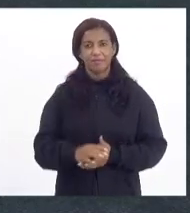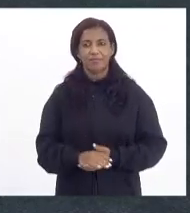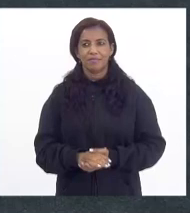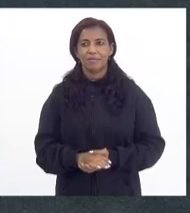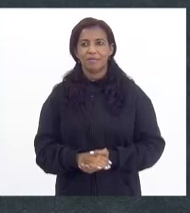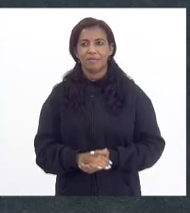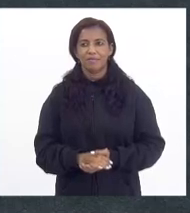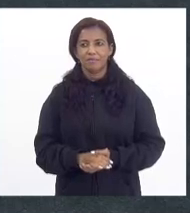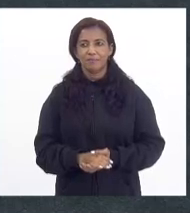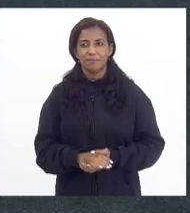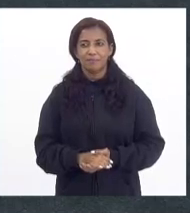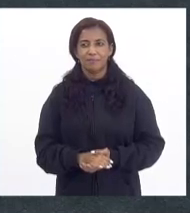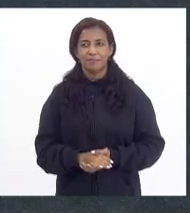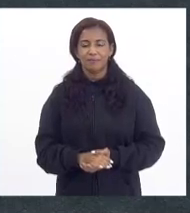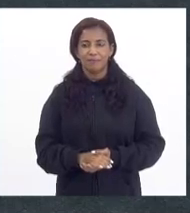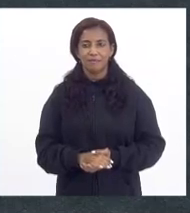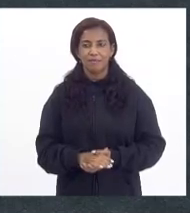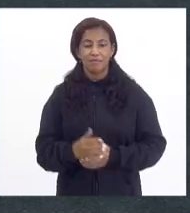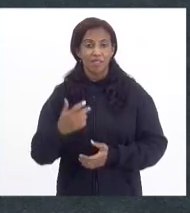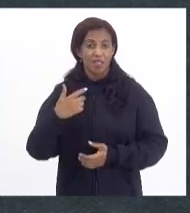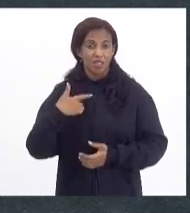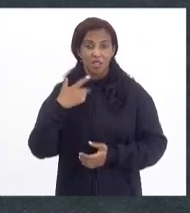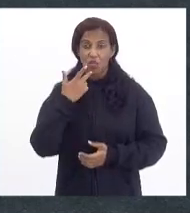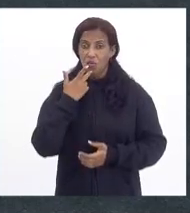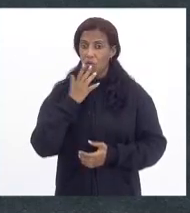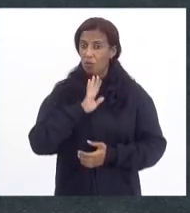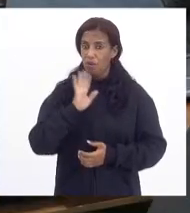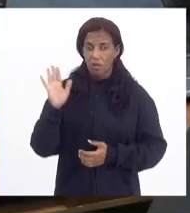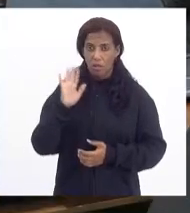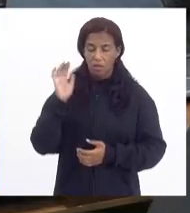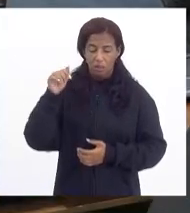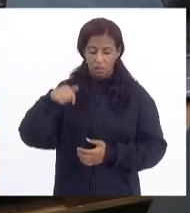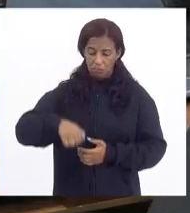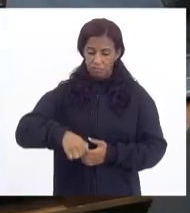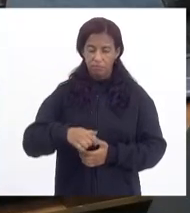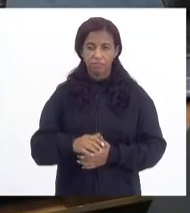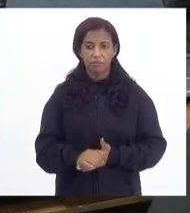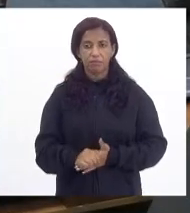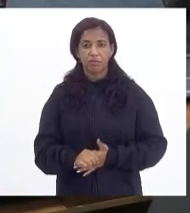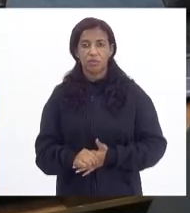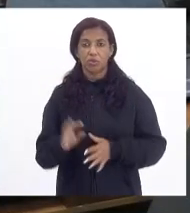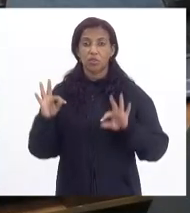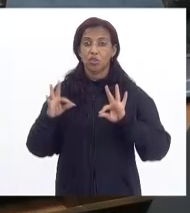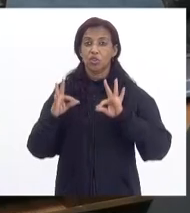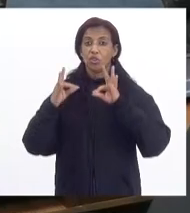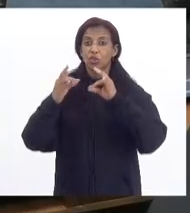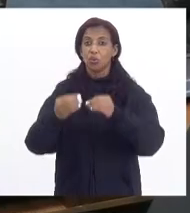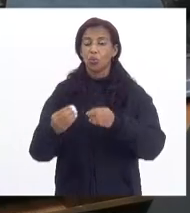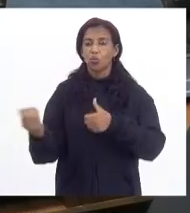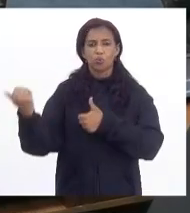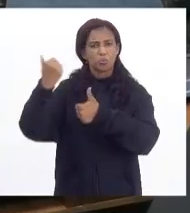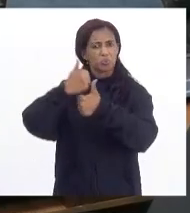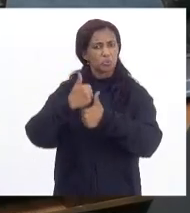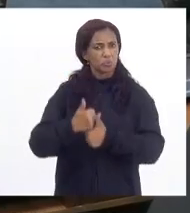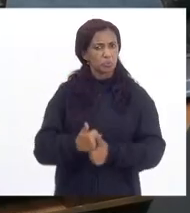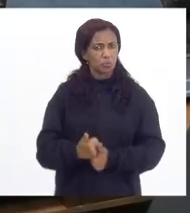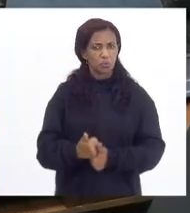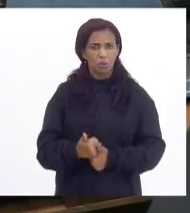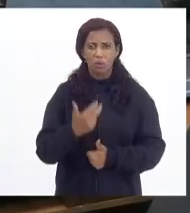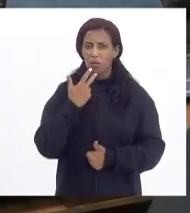E eu não falei aqui genericamente de todos os substitutivos.